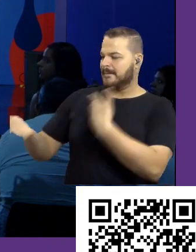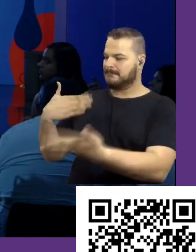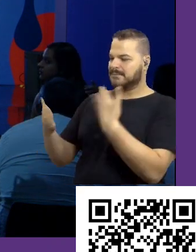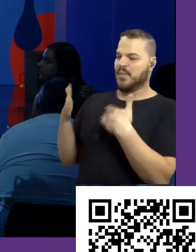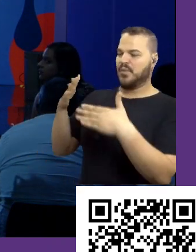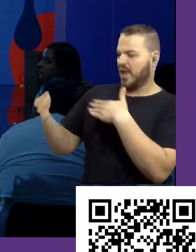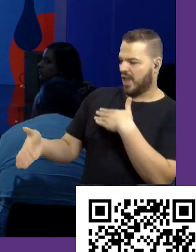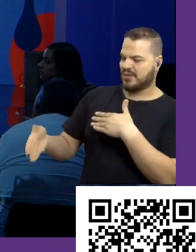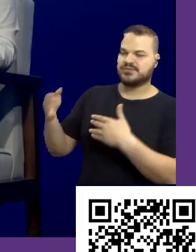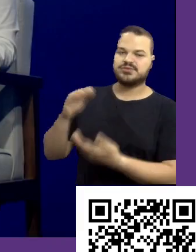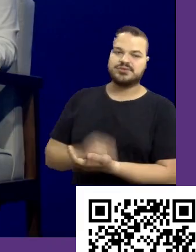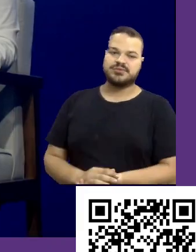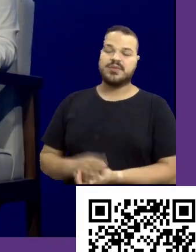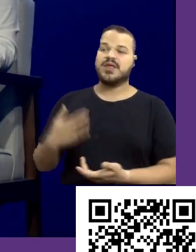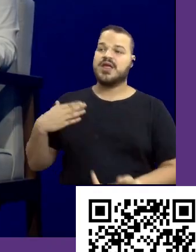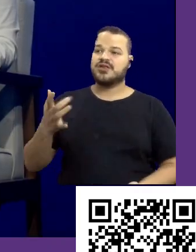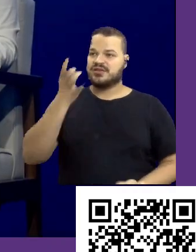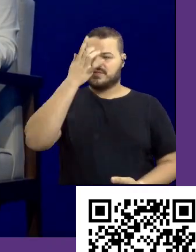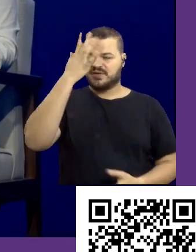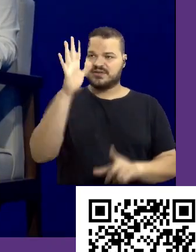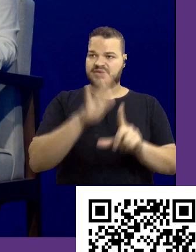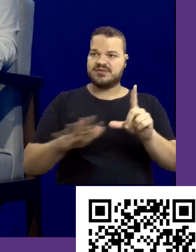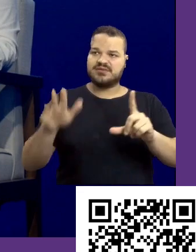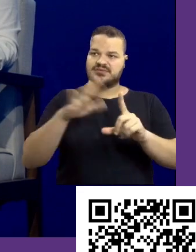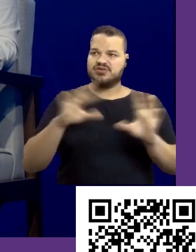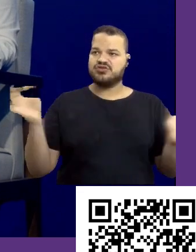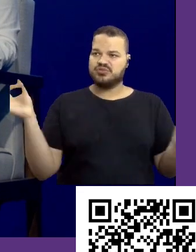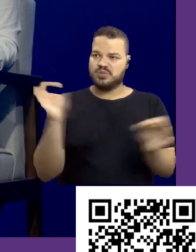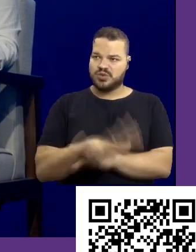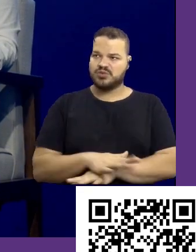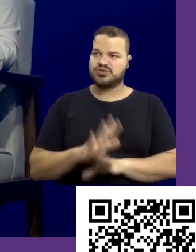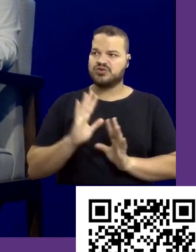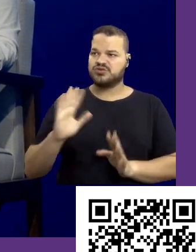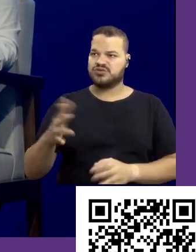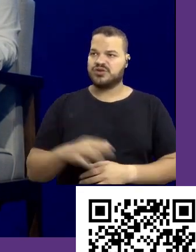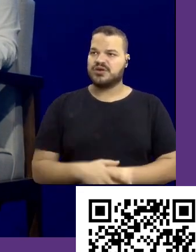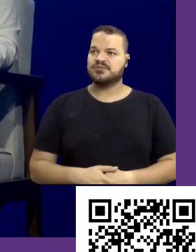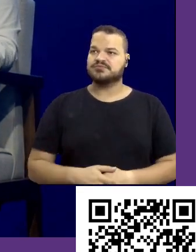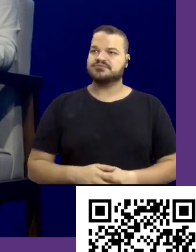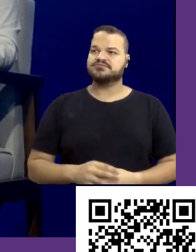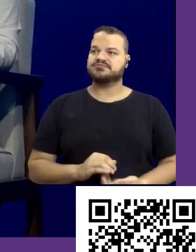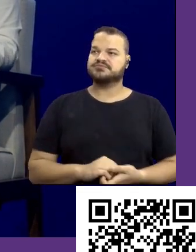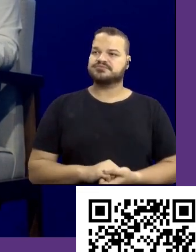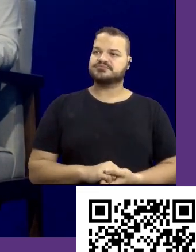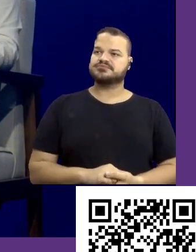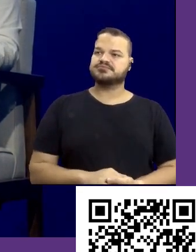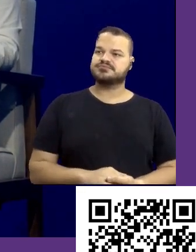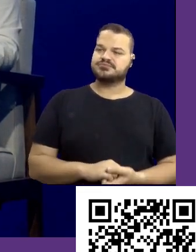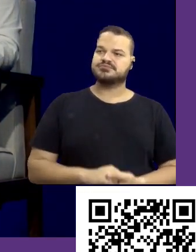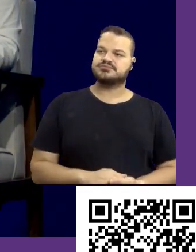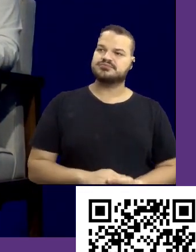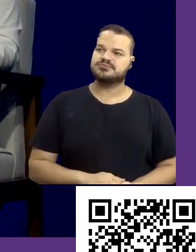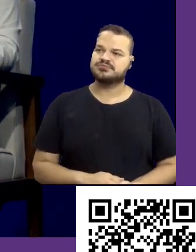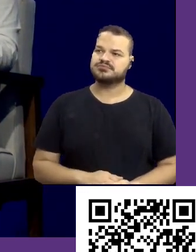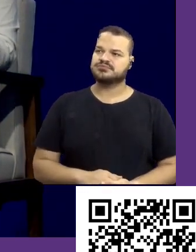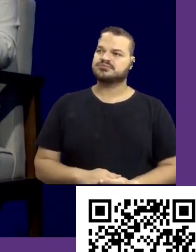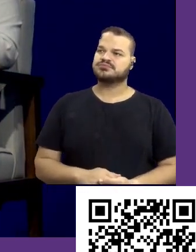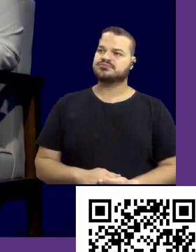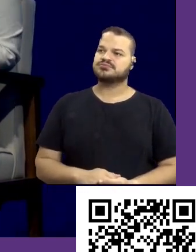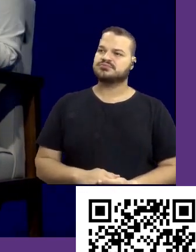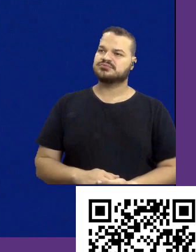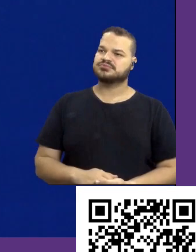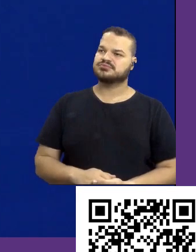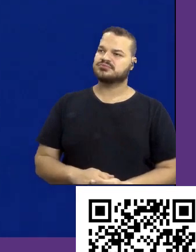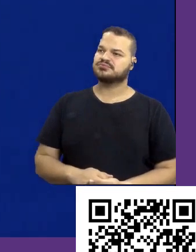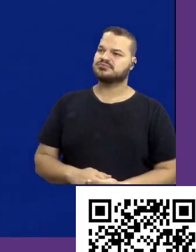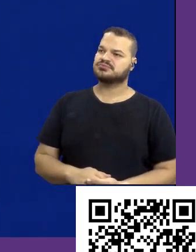mais. E a nossa facilitação gráfica já está pronta para a gente exibir e dar uma olhada junto. Que legal. Ela vai subir aqui no telão, você pode ver aqui